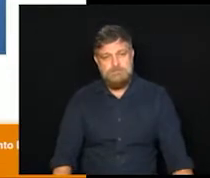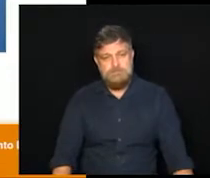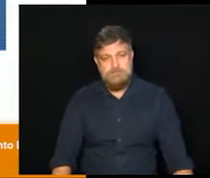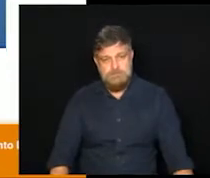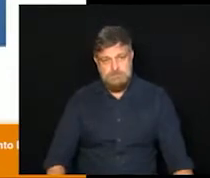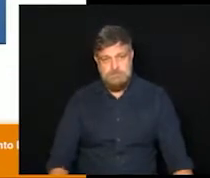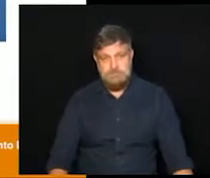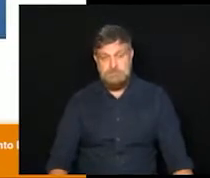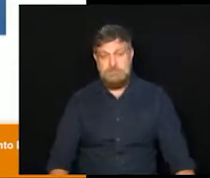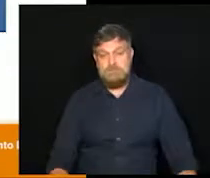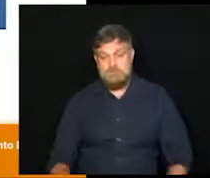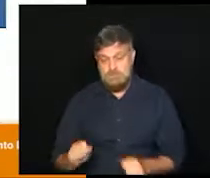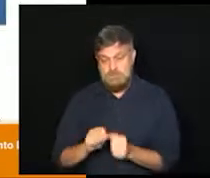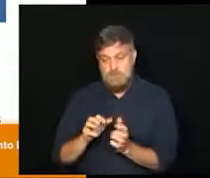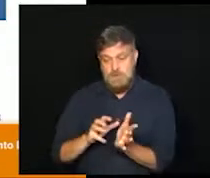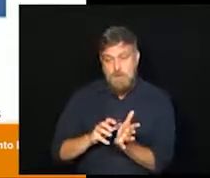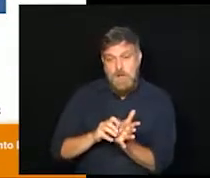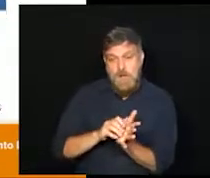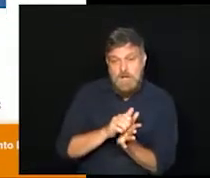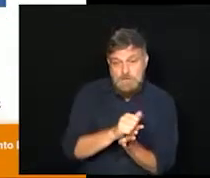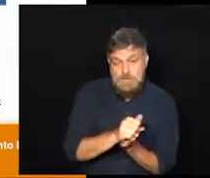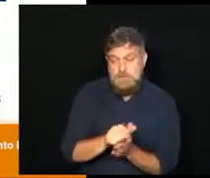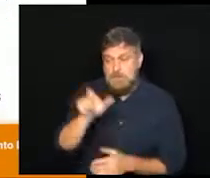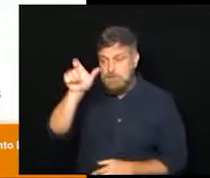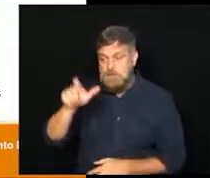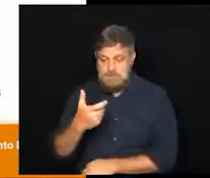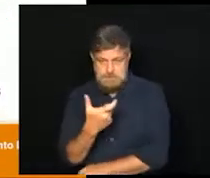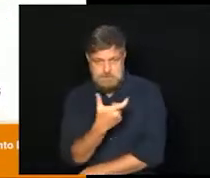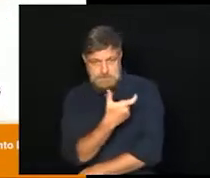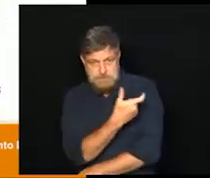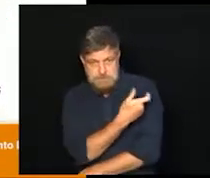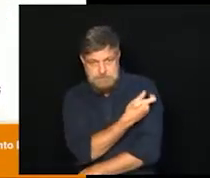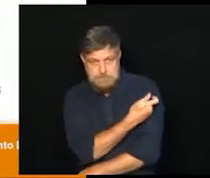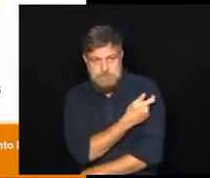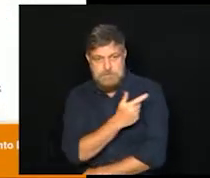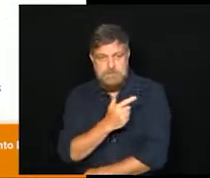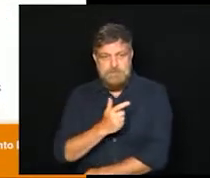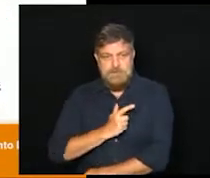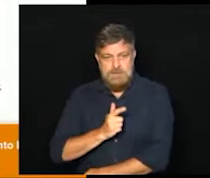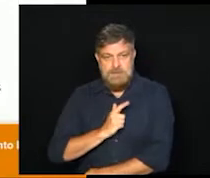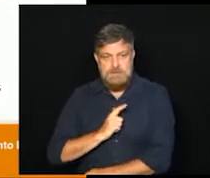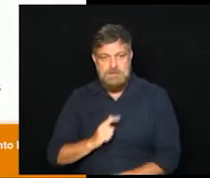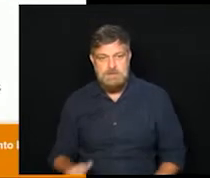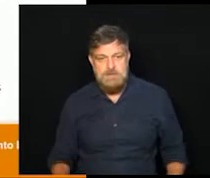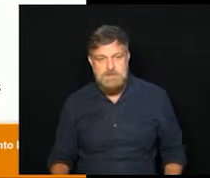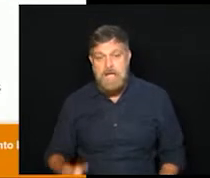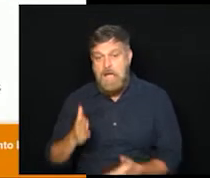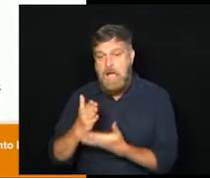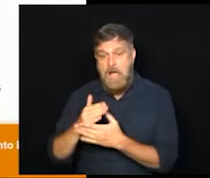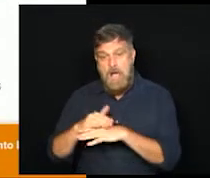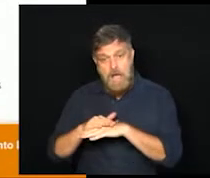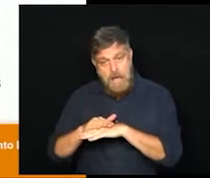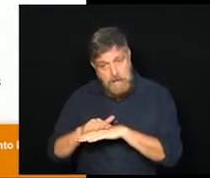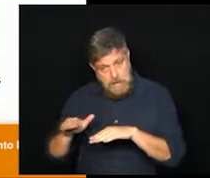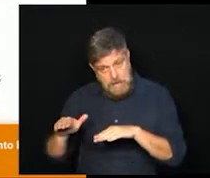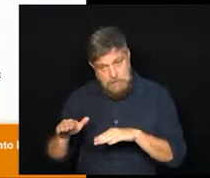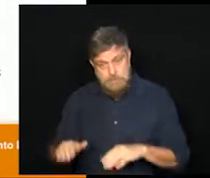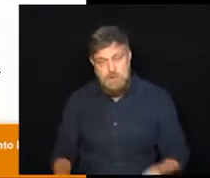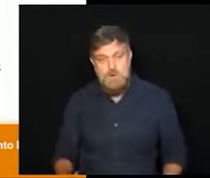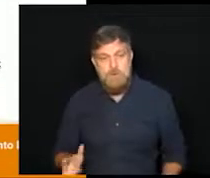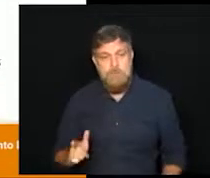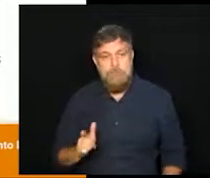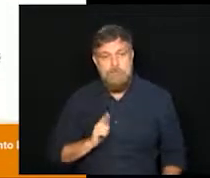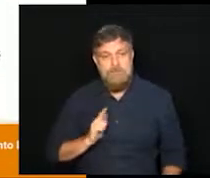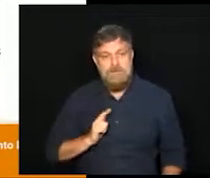aqui que você faz o agendamento para a sua dose com esta mensagem que acabaram as doses destinadas para o